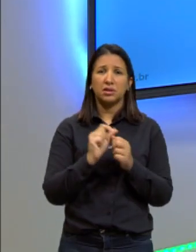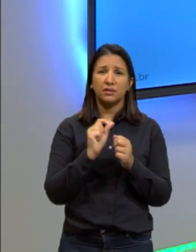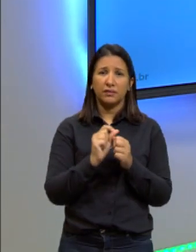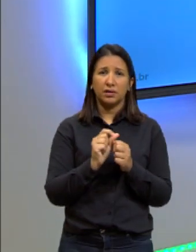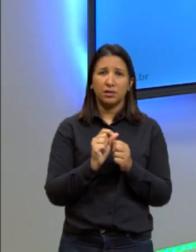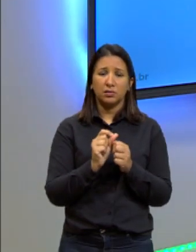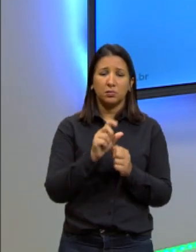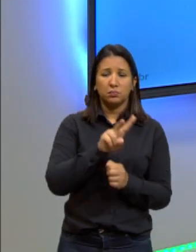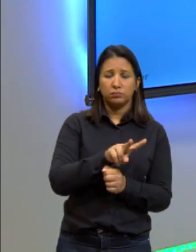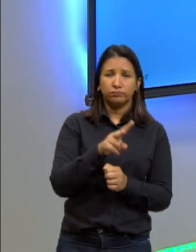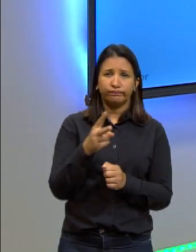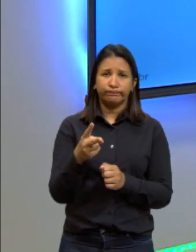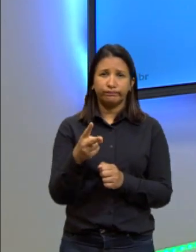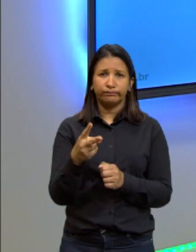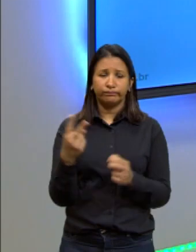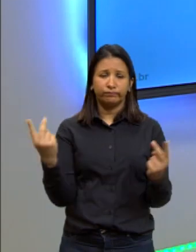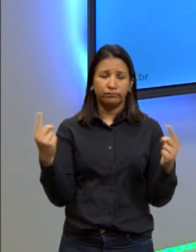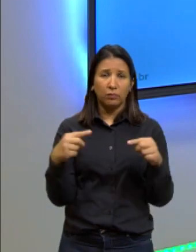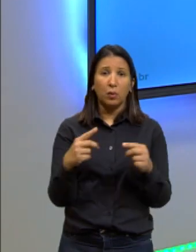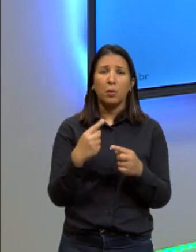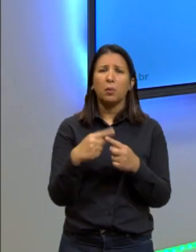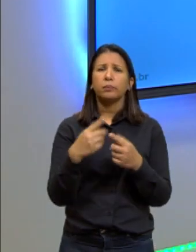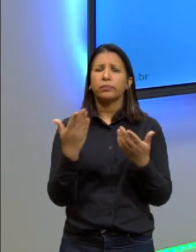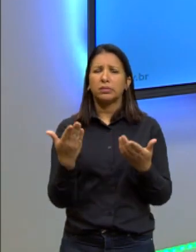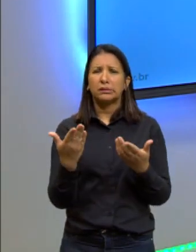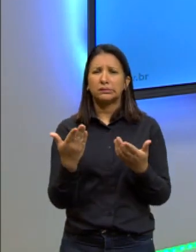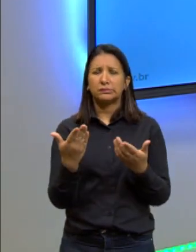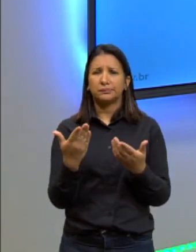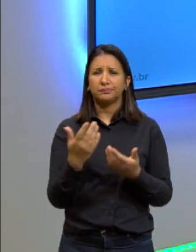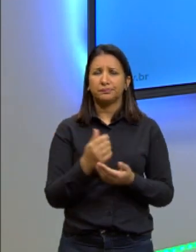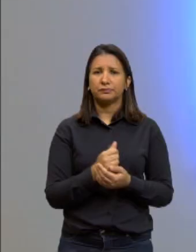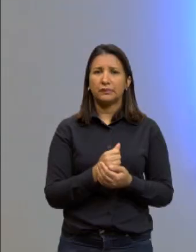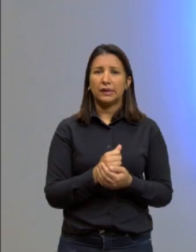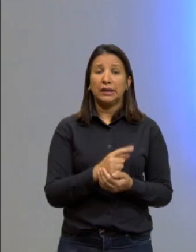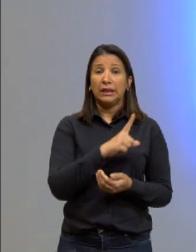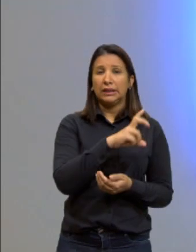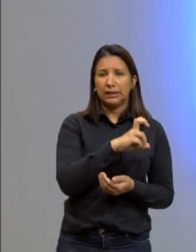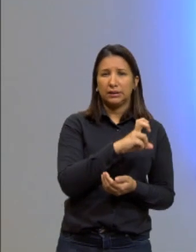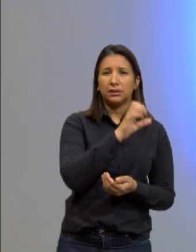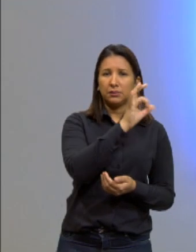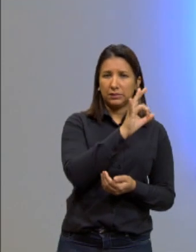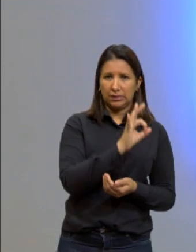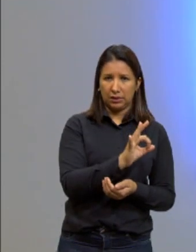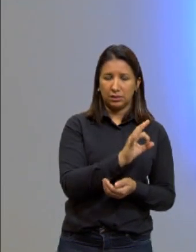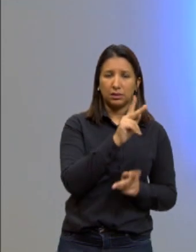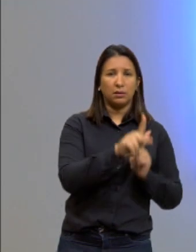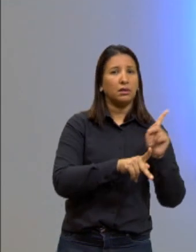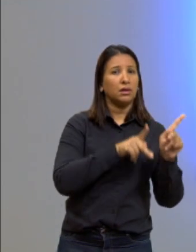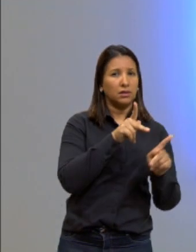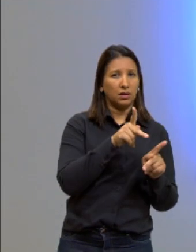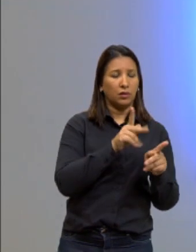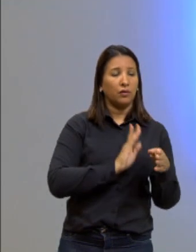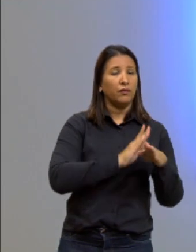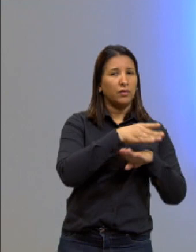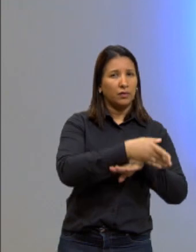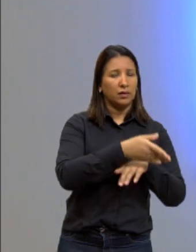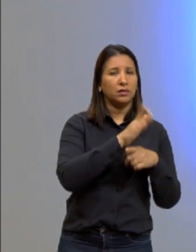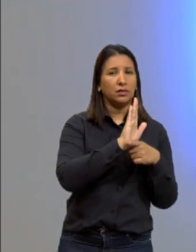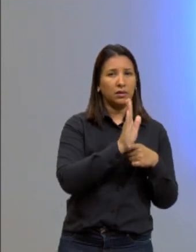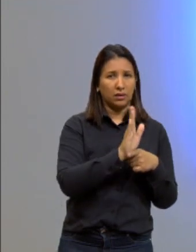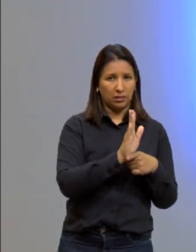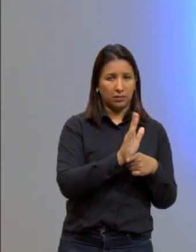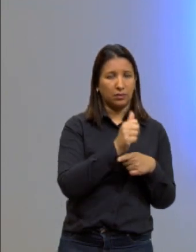contraponto, né? Ou seja, 15% da população frequenta o cinema.